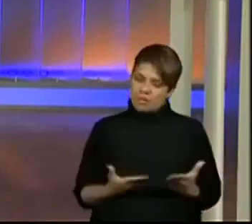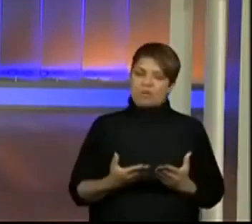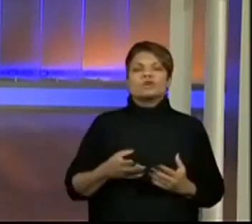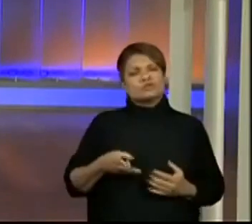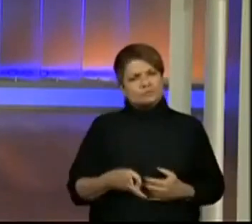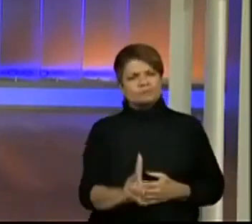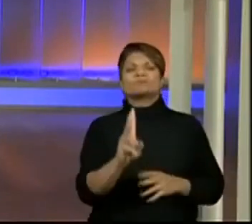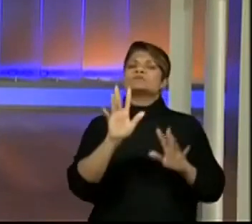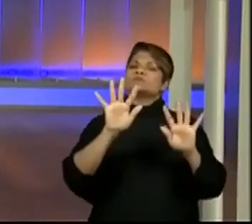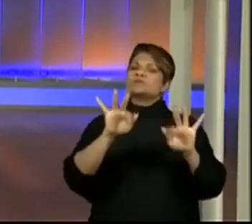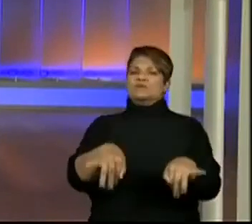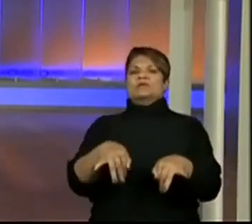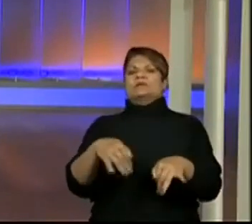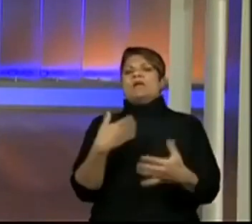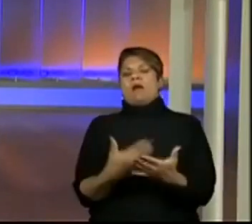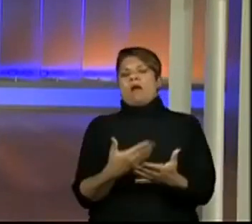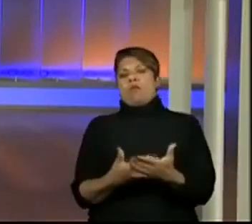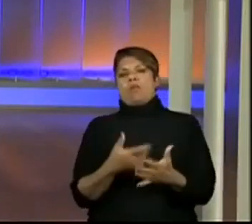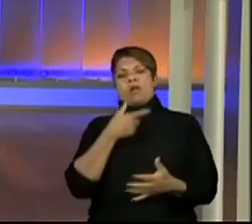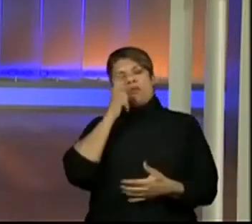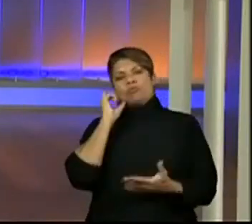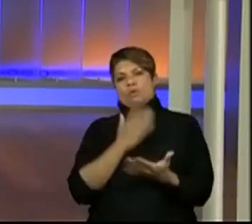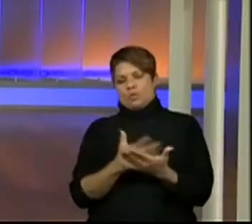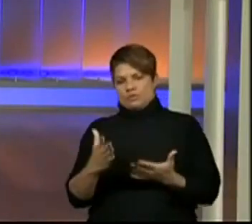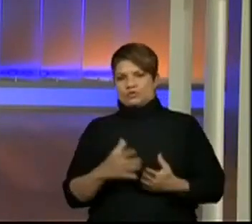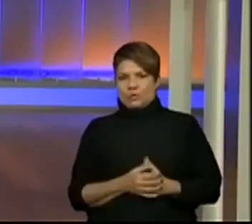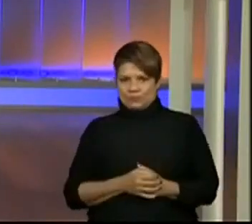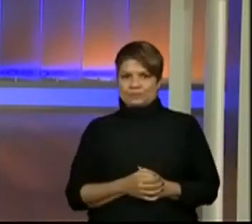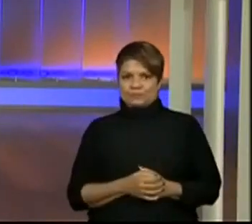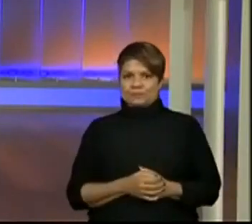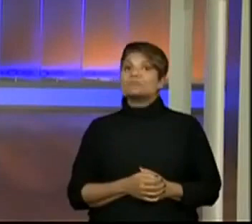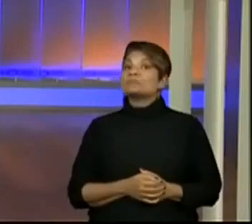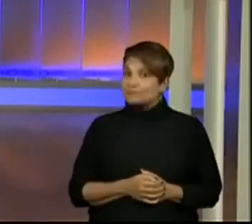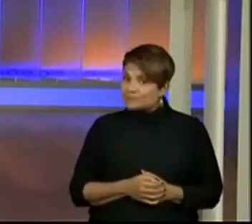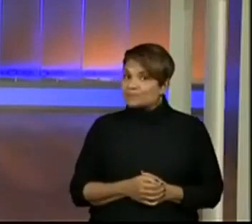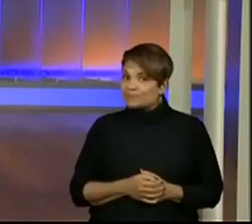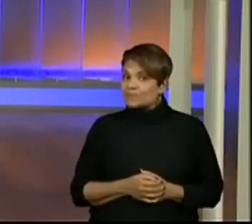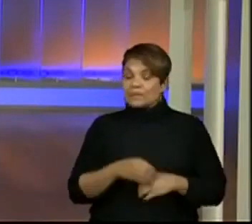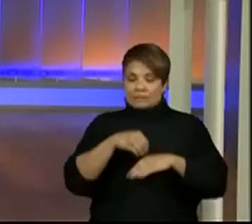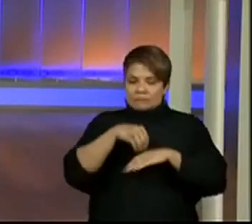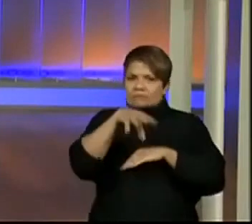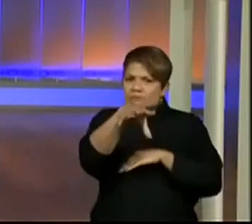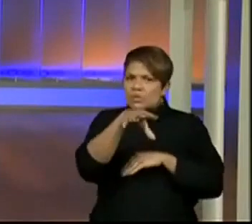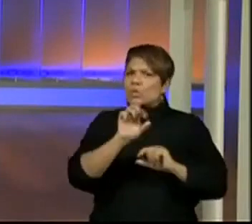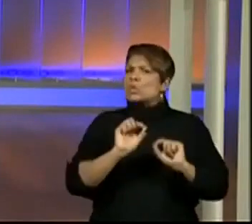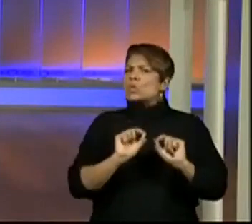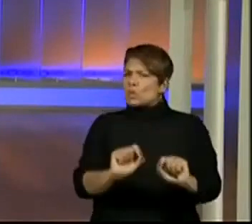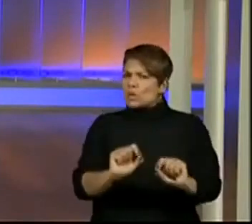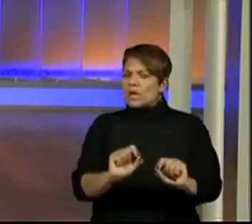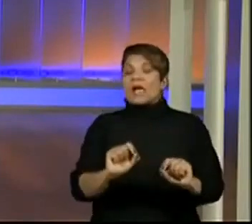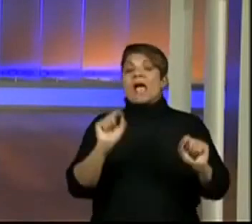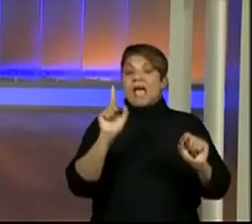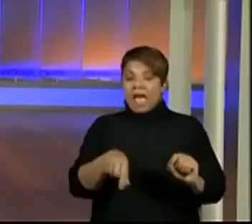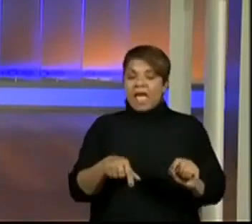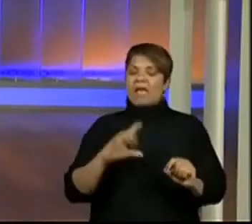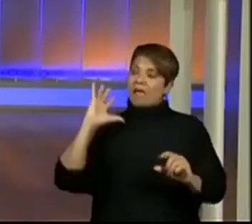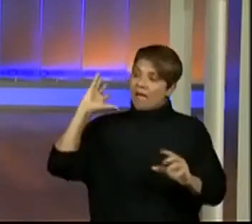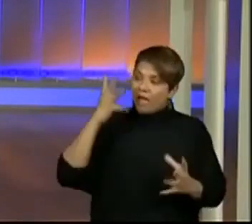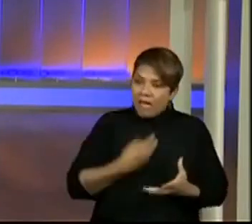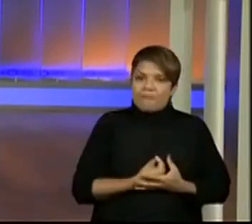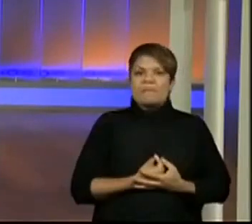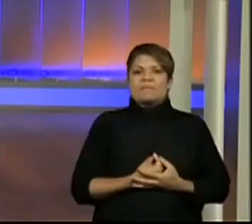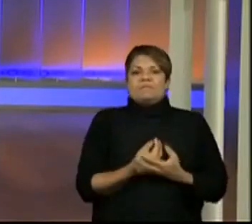finalizar essa sequência falando exatamente sobre ampliar o